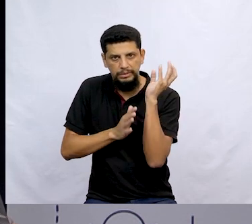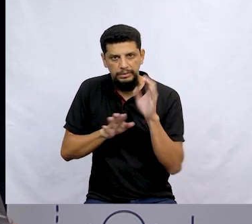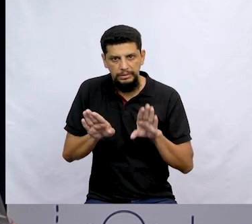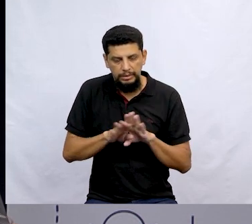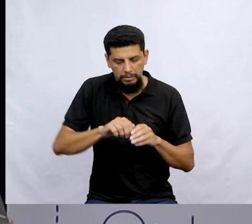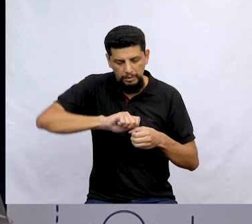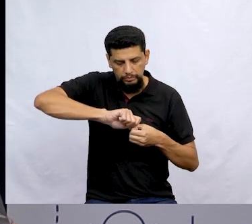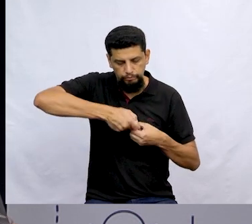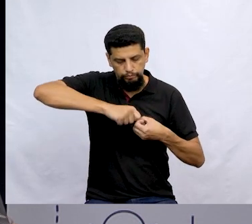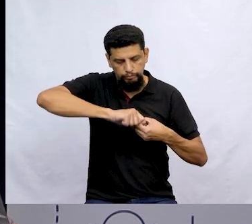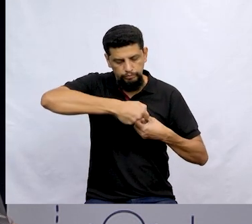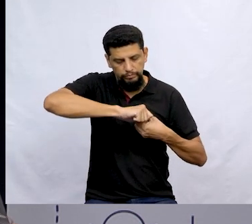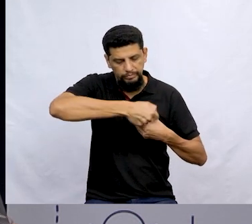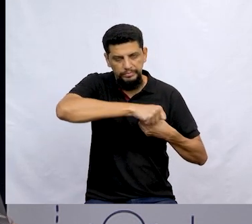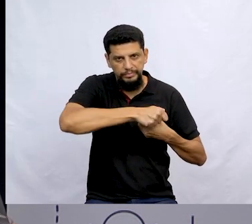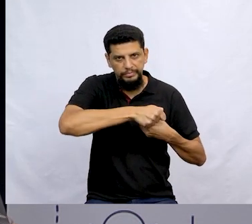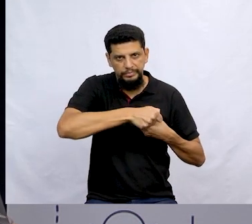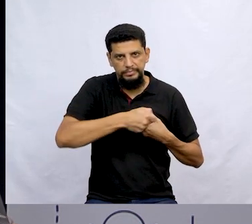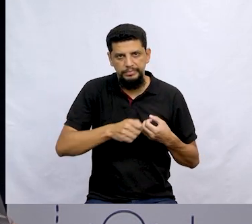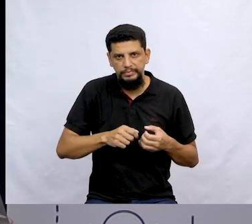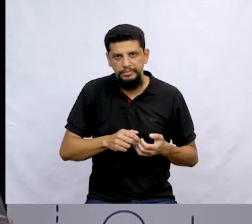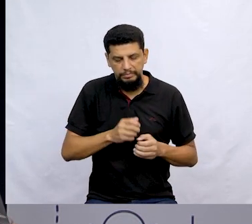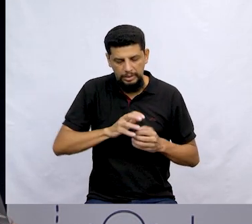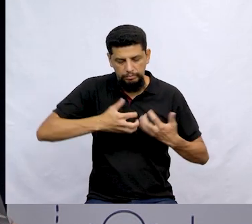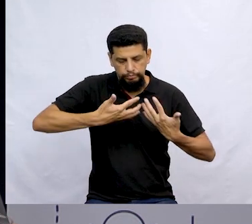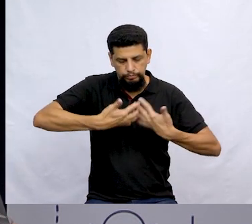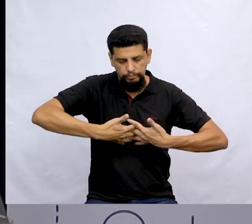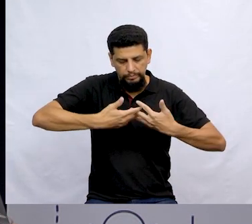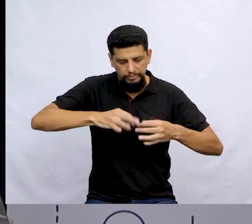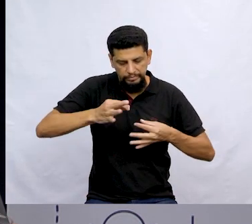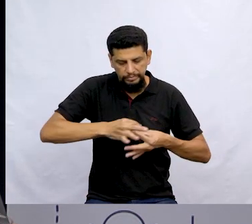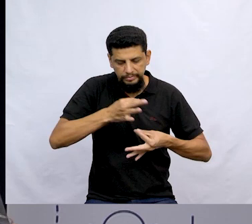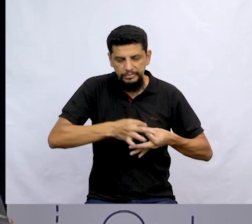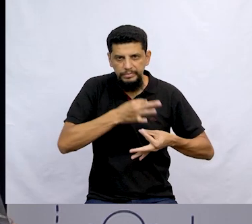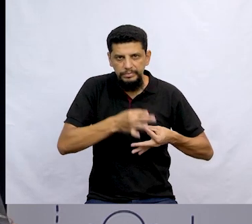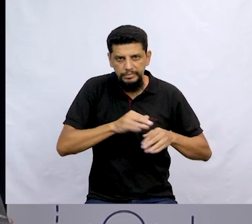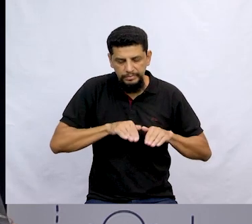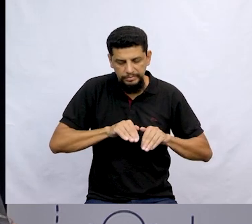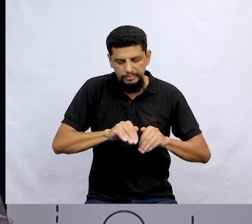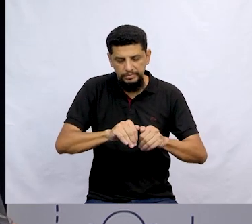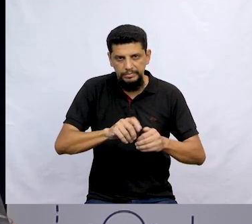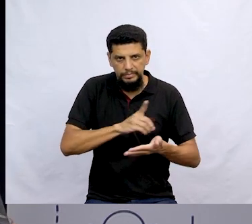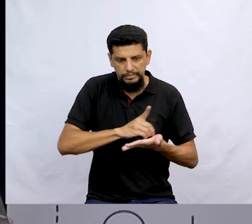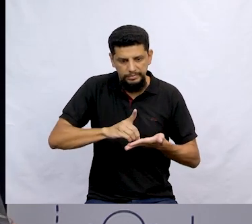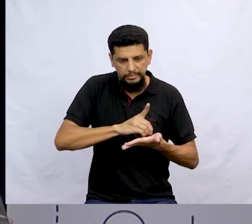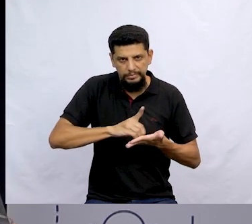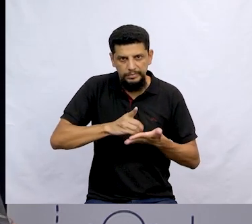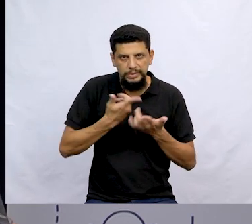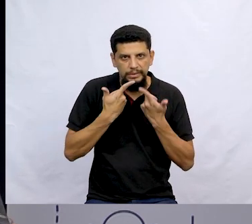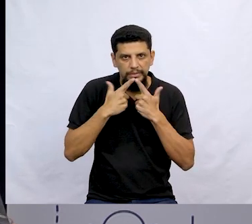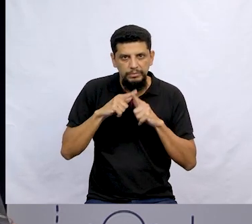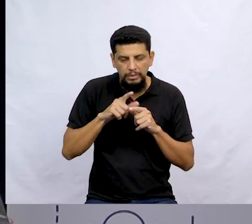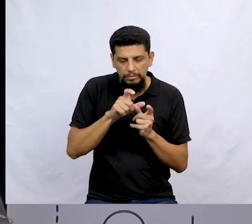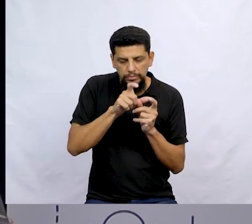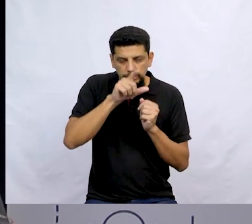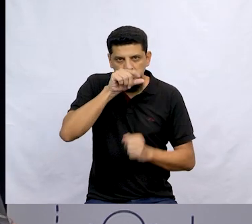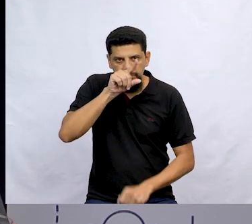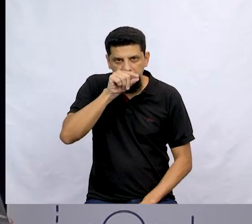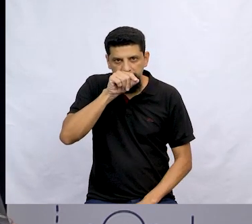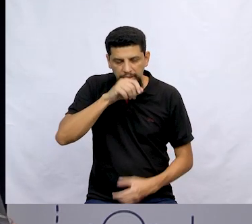fechada. Triturador de pesadelos. Máquina de costurar nuvens. Dicionário eletrônico da língua dos pássaros.